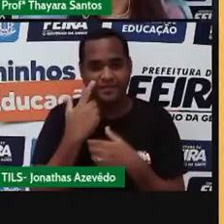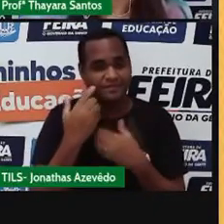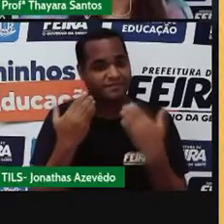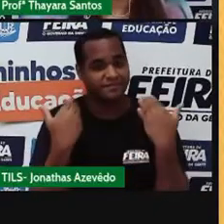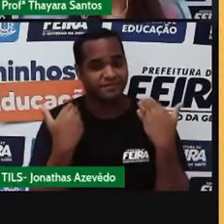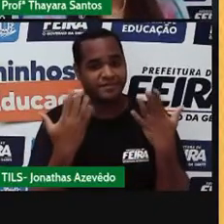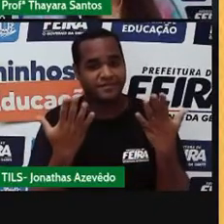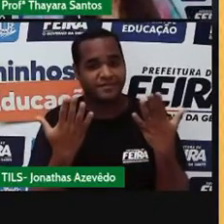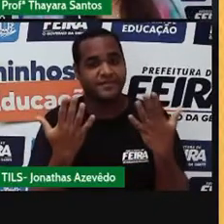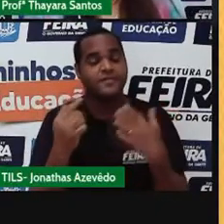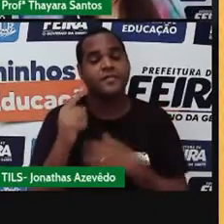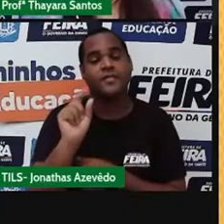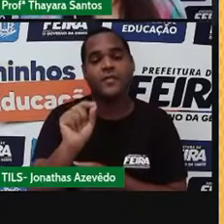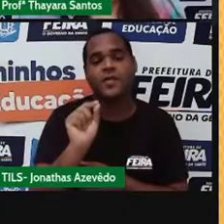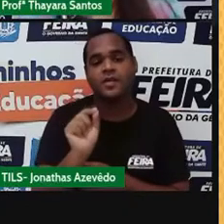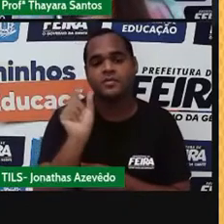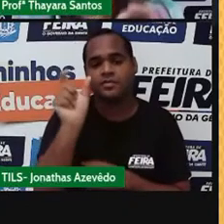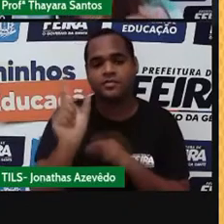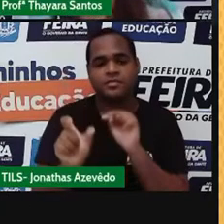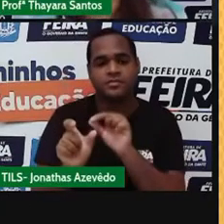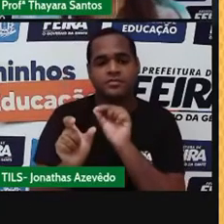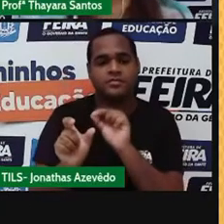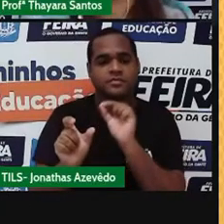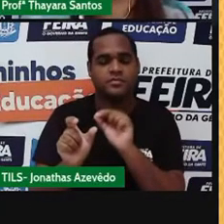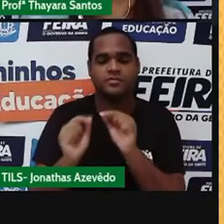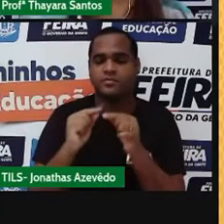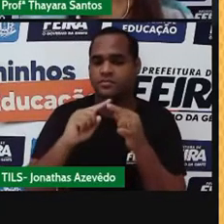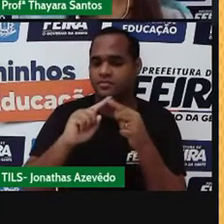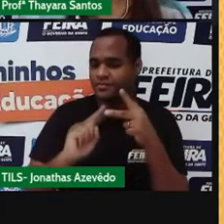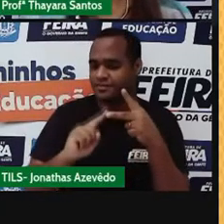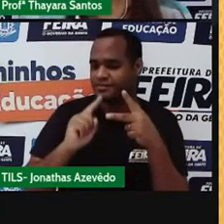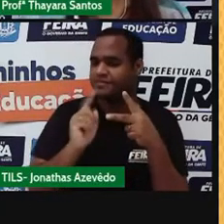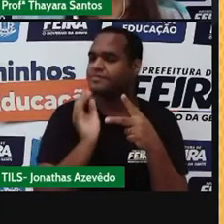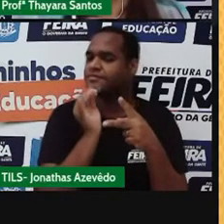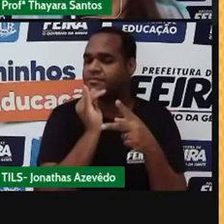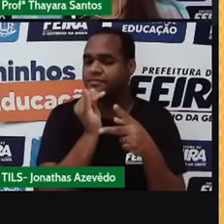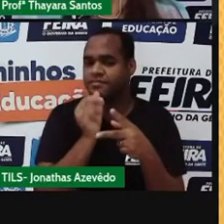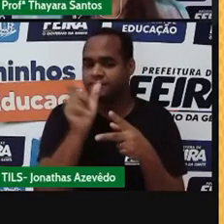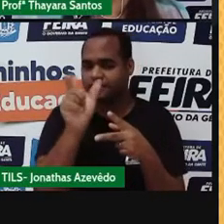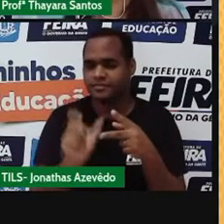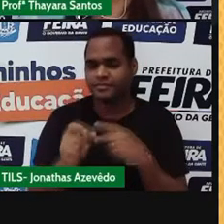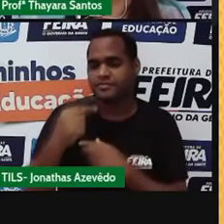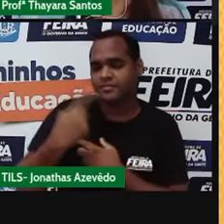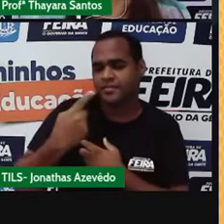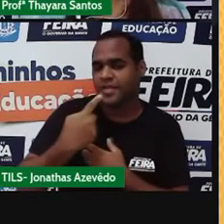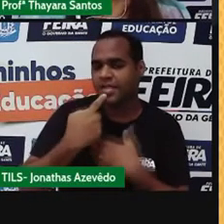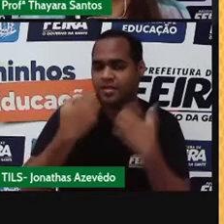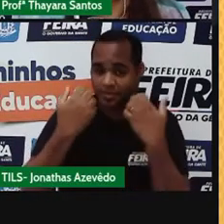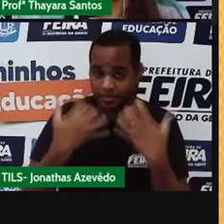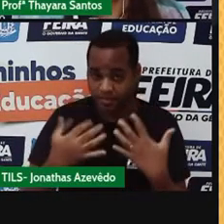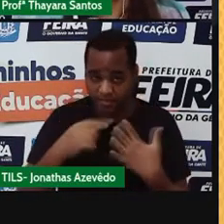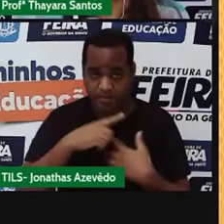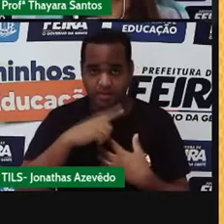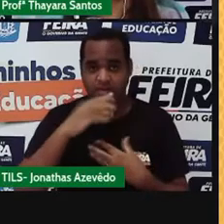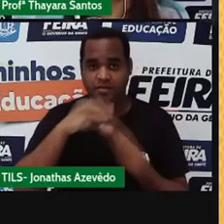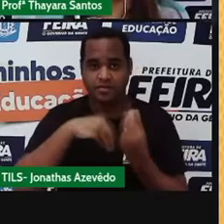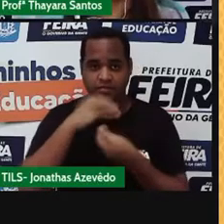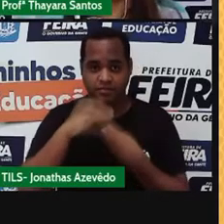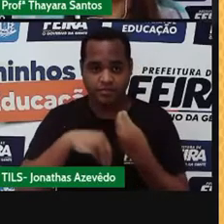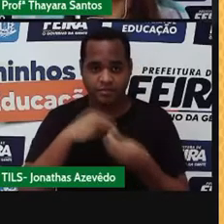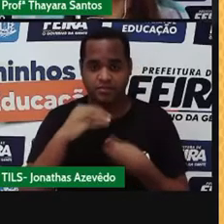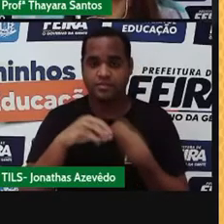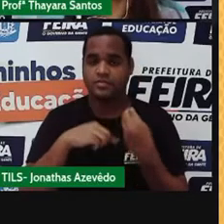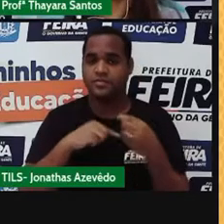Aqui eu estou mostrando para vocês dois exemplos. Nesse primeiro caso, a gente tem uma mistura com